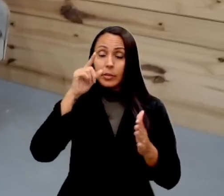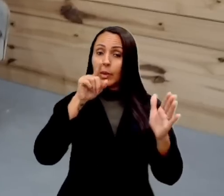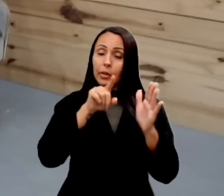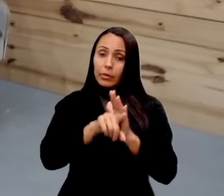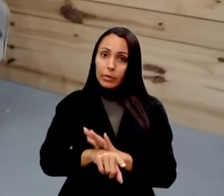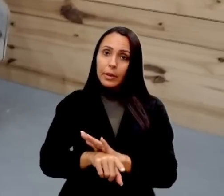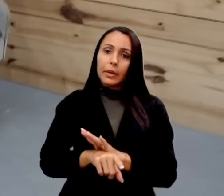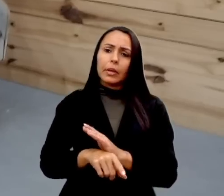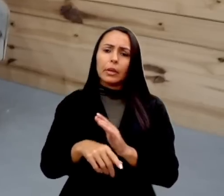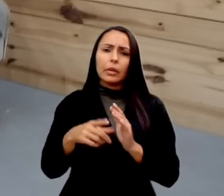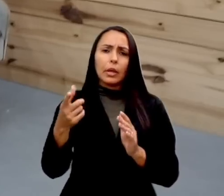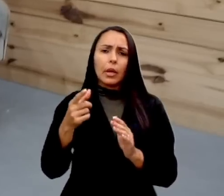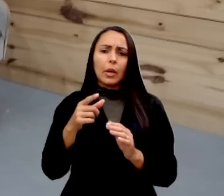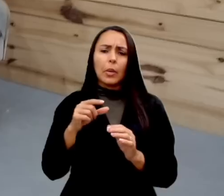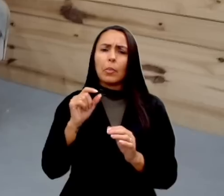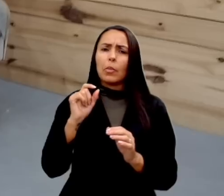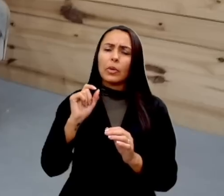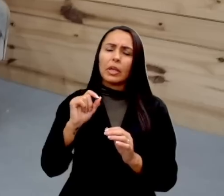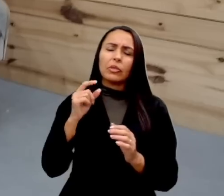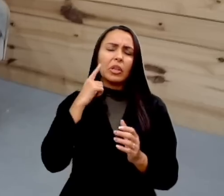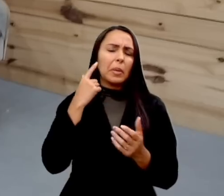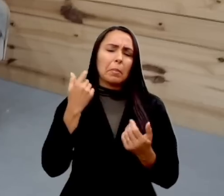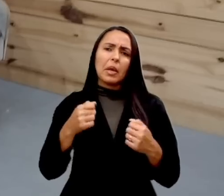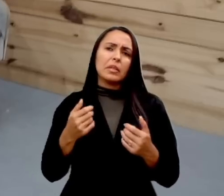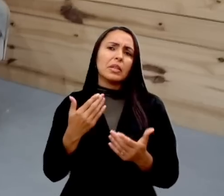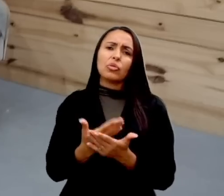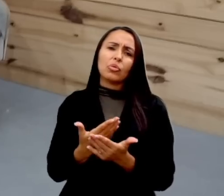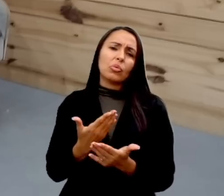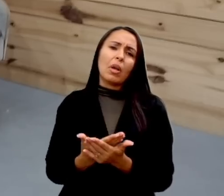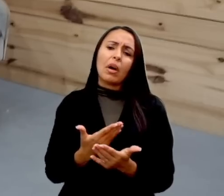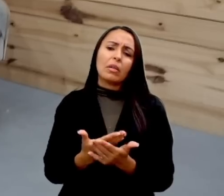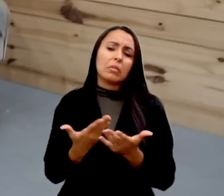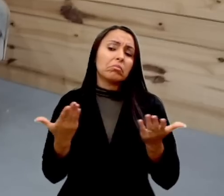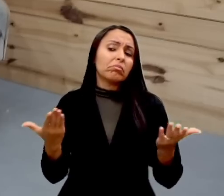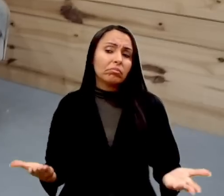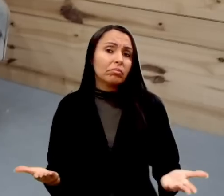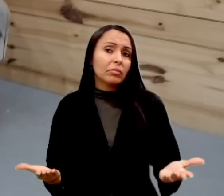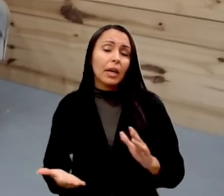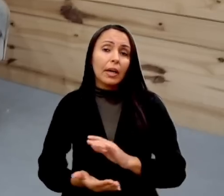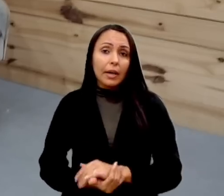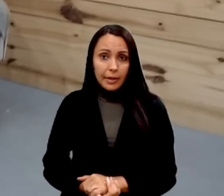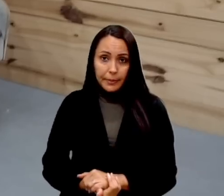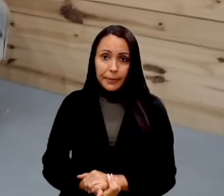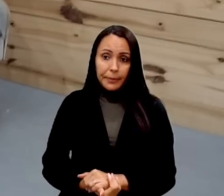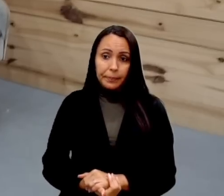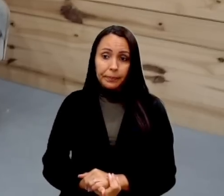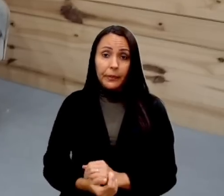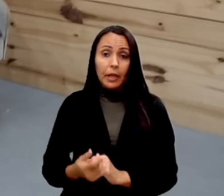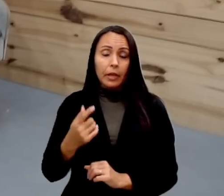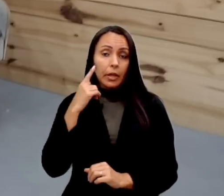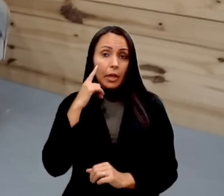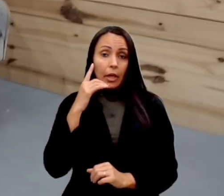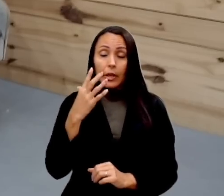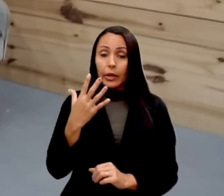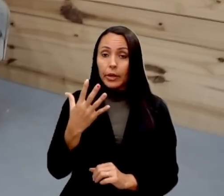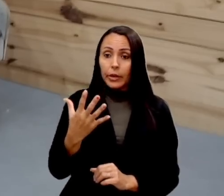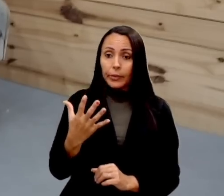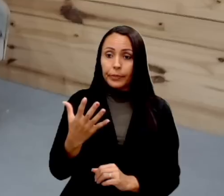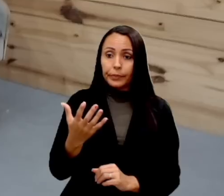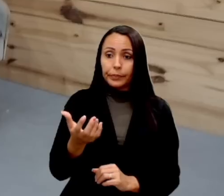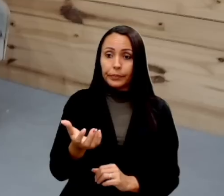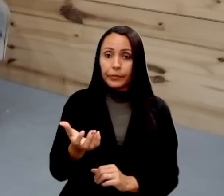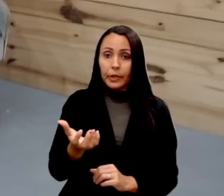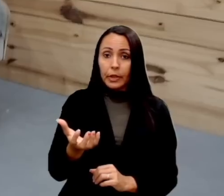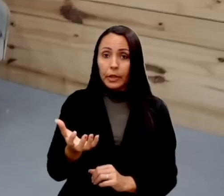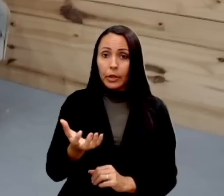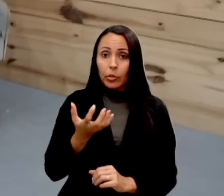gente é aluna, por que a gente precisa estudar tanto? Por que a gente precisa ver tanta figura? E aí eu queria... Vou